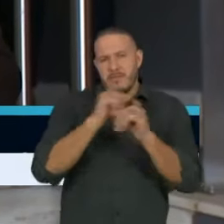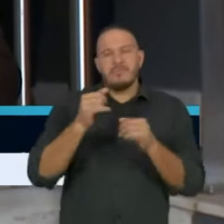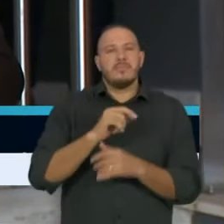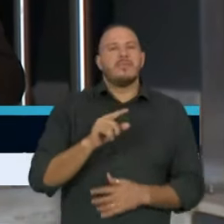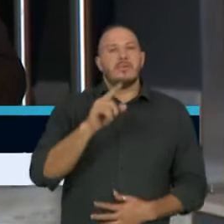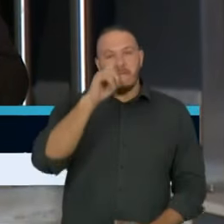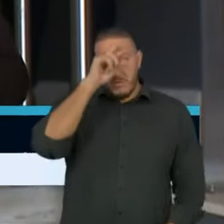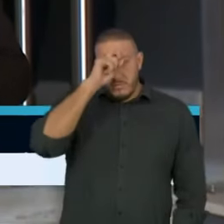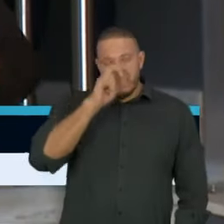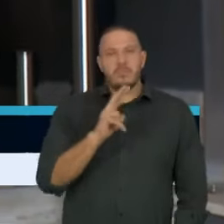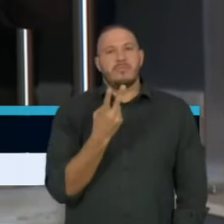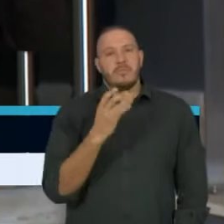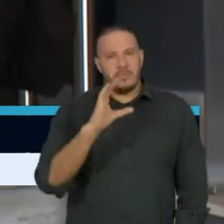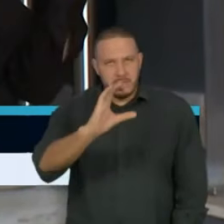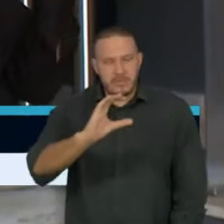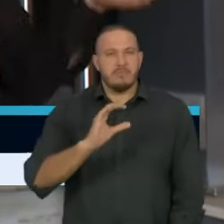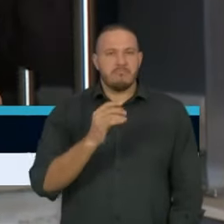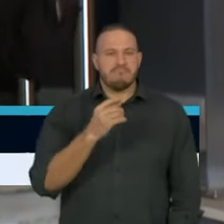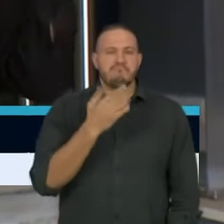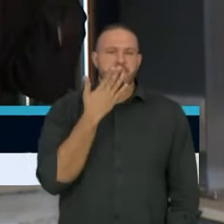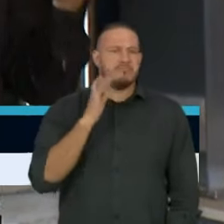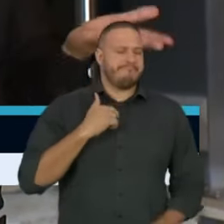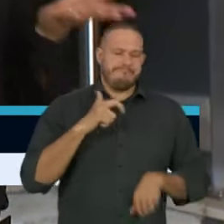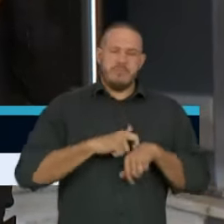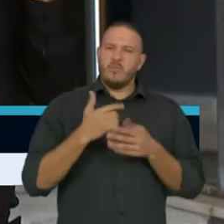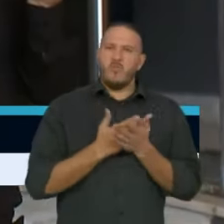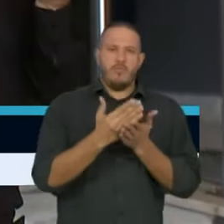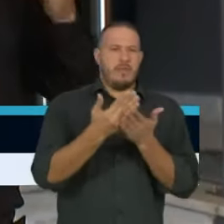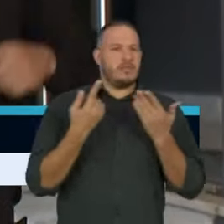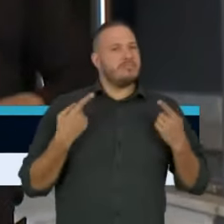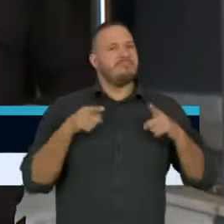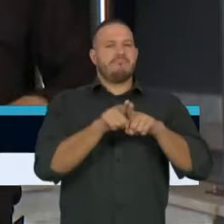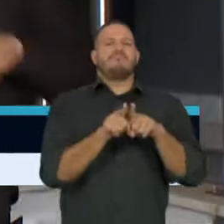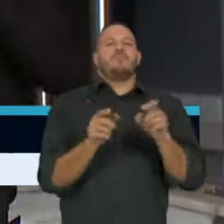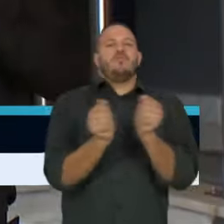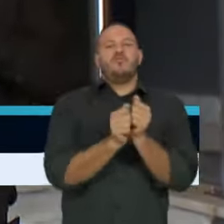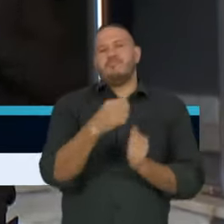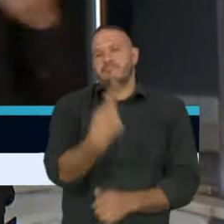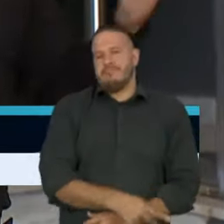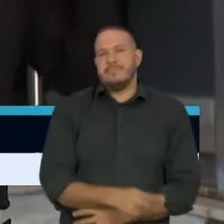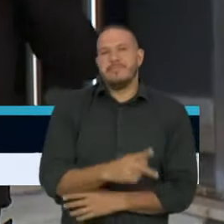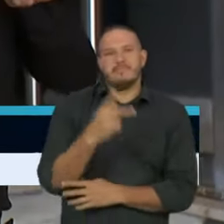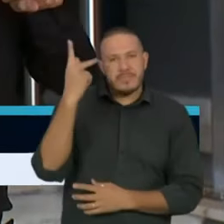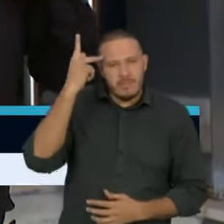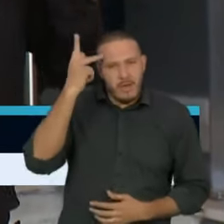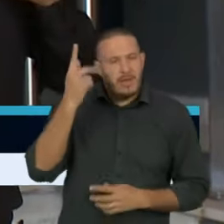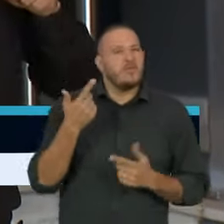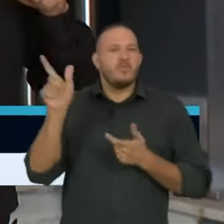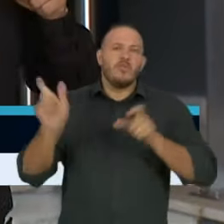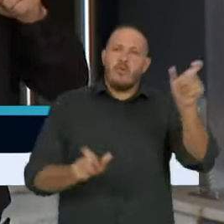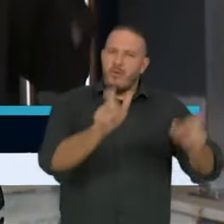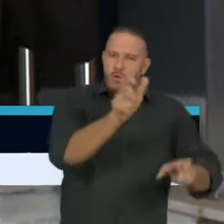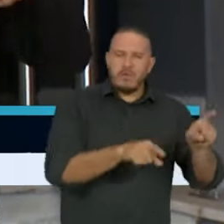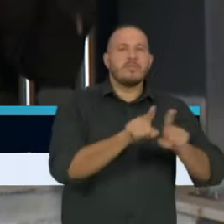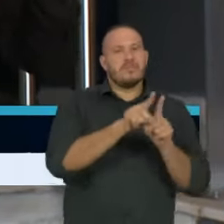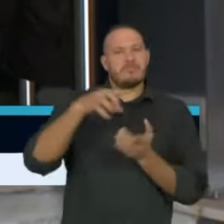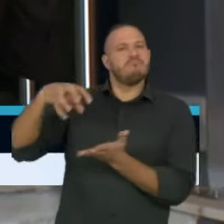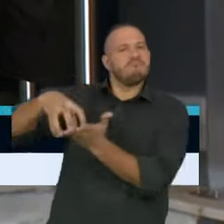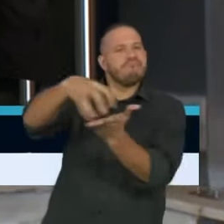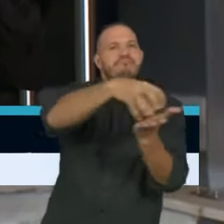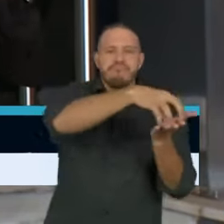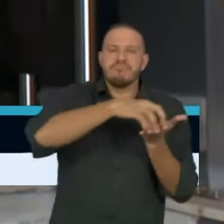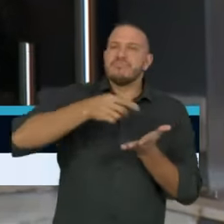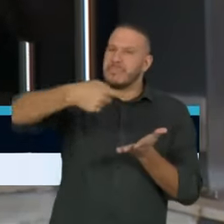primeiro instante em alinhar forças com o Estado de São Paulo e com todas as demais e queridas instituições que a gente